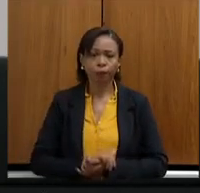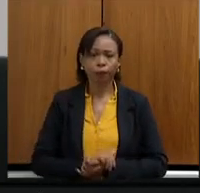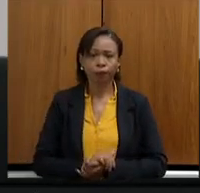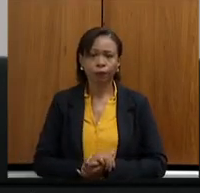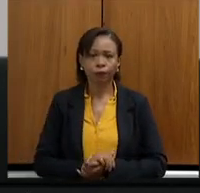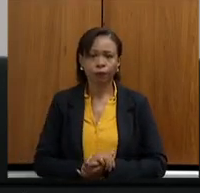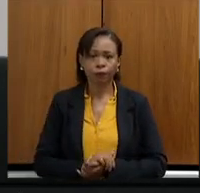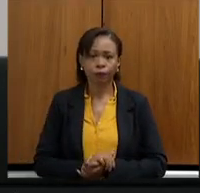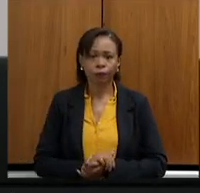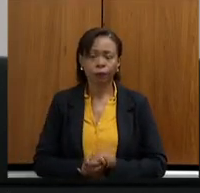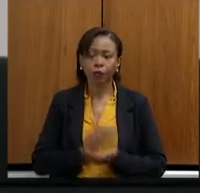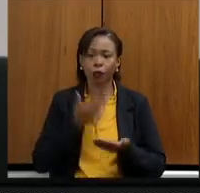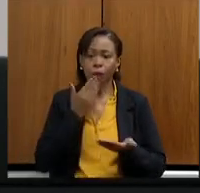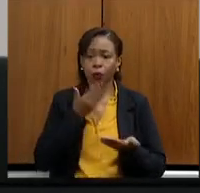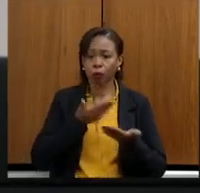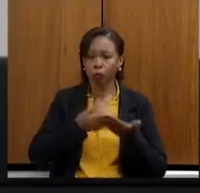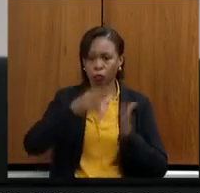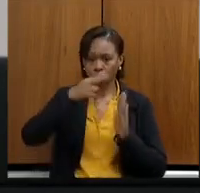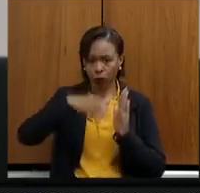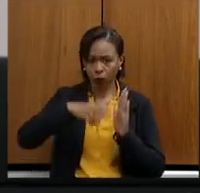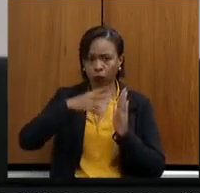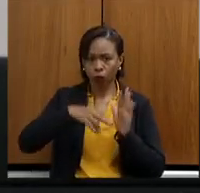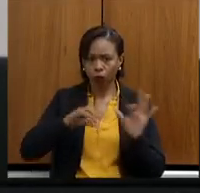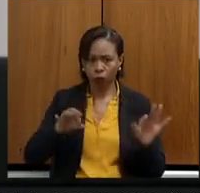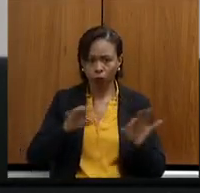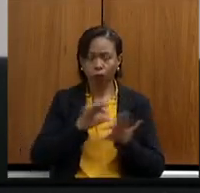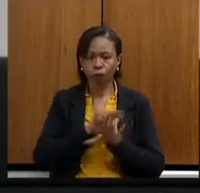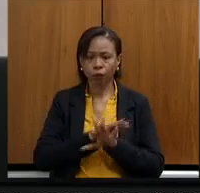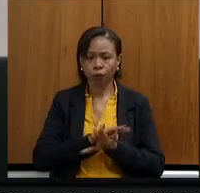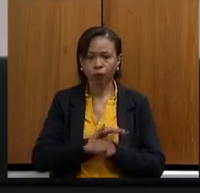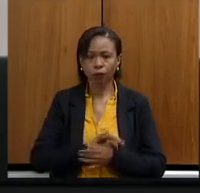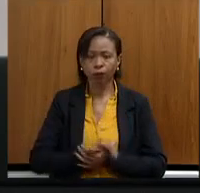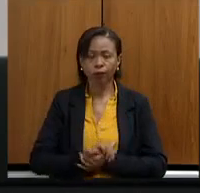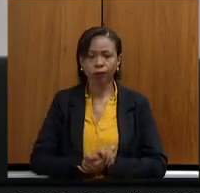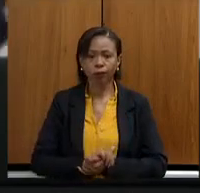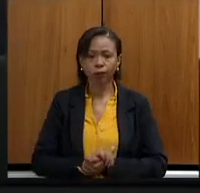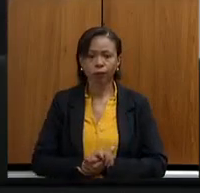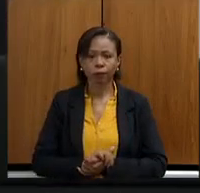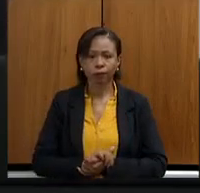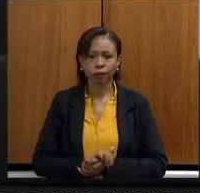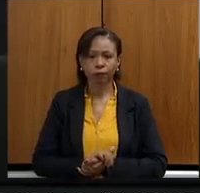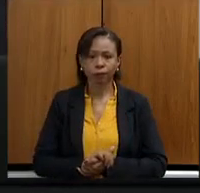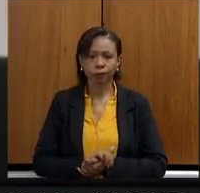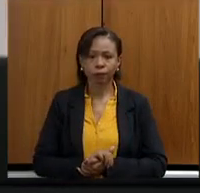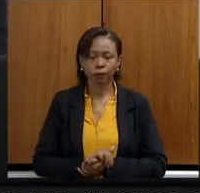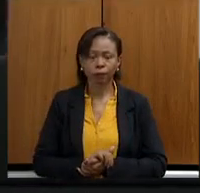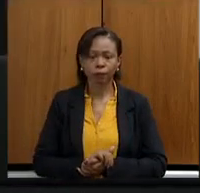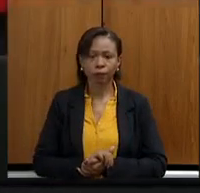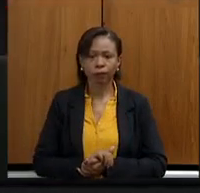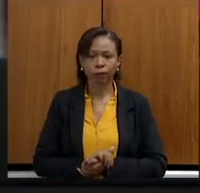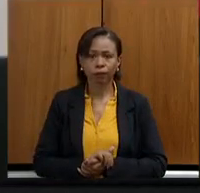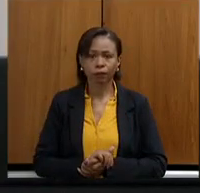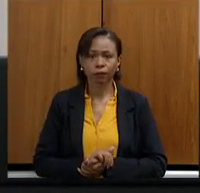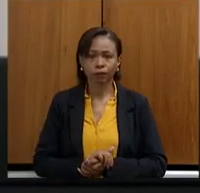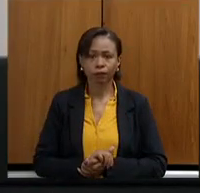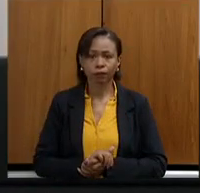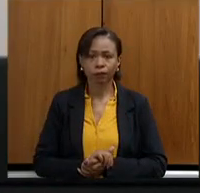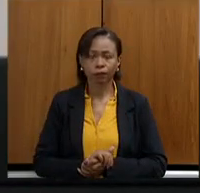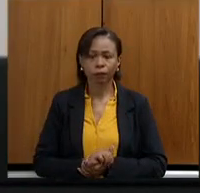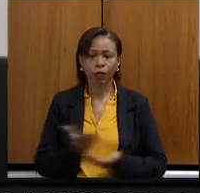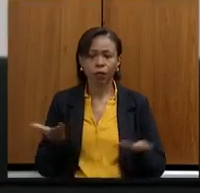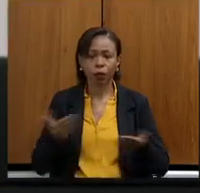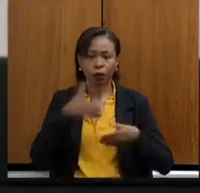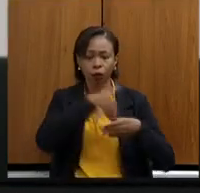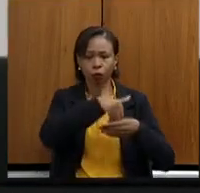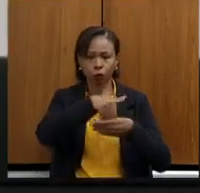Lido os requerimentos, eu indago os deputados sobre a mesa esse requerimento, em votação,